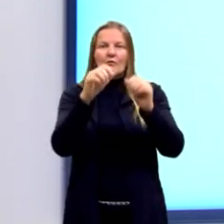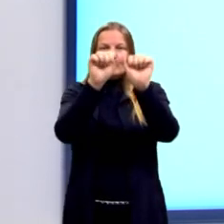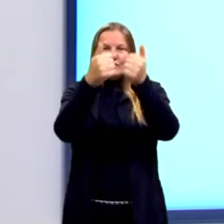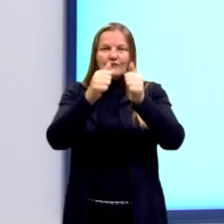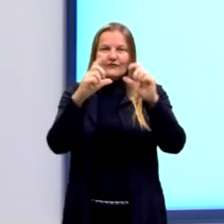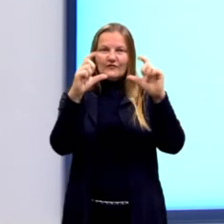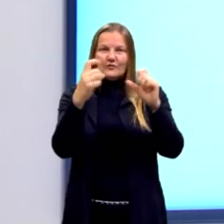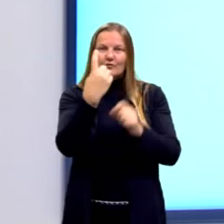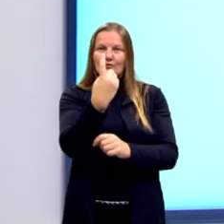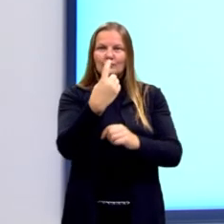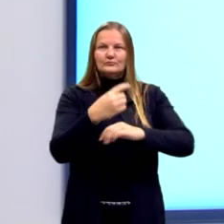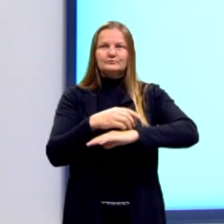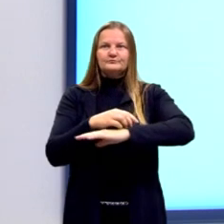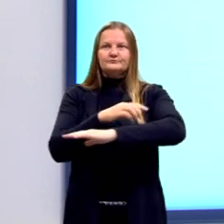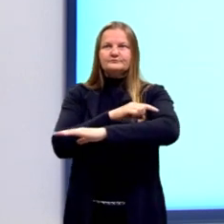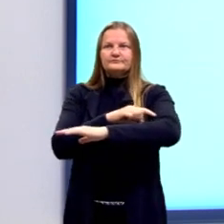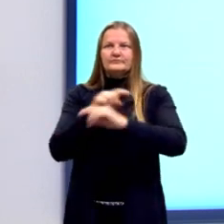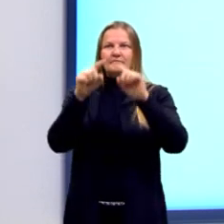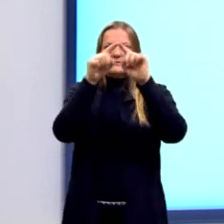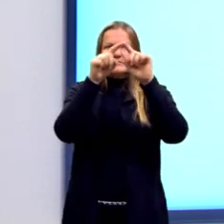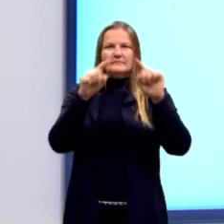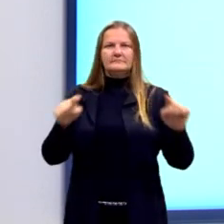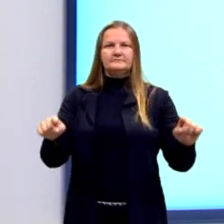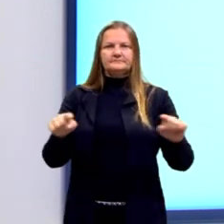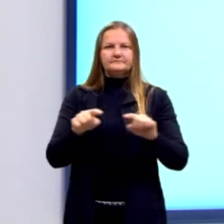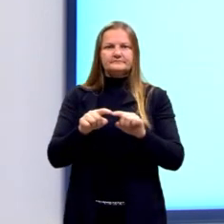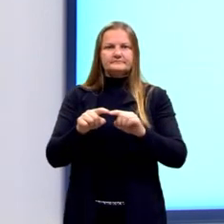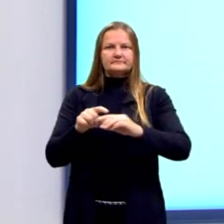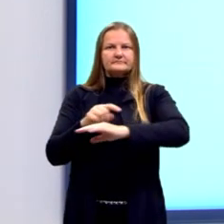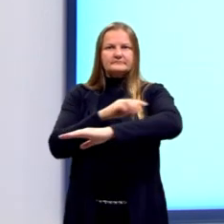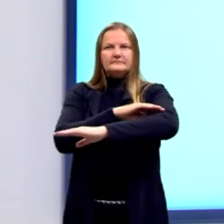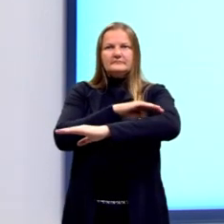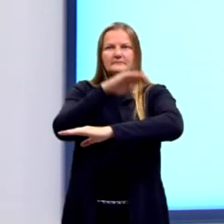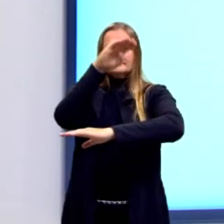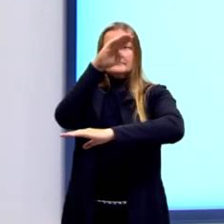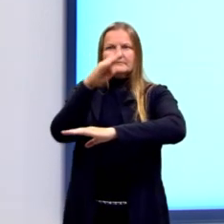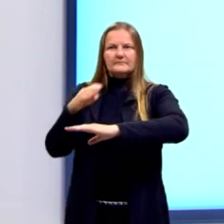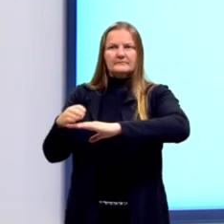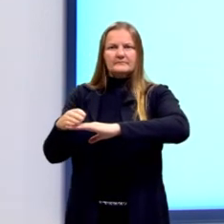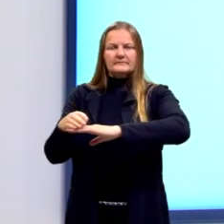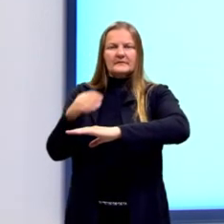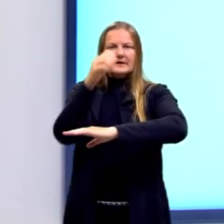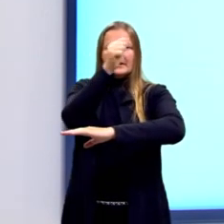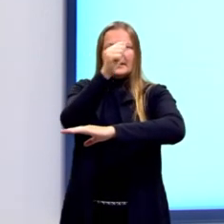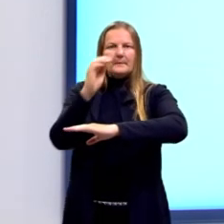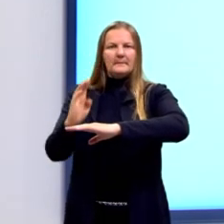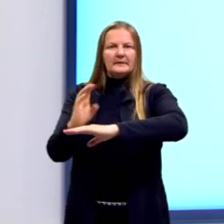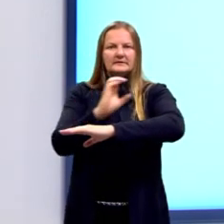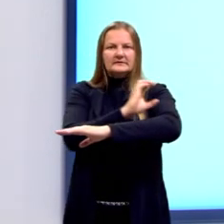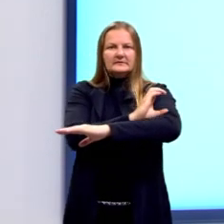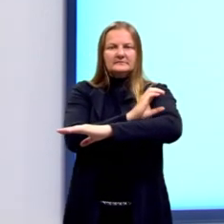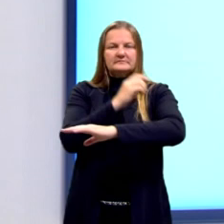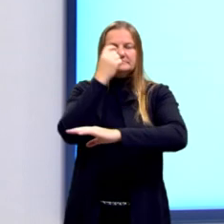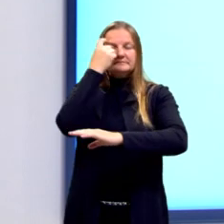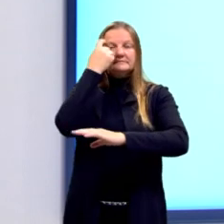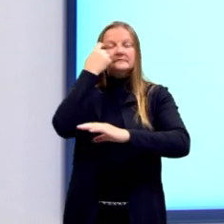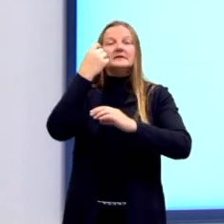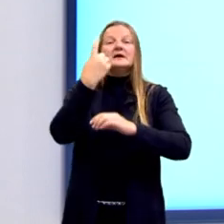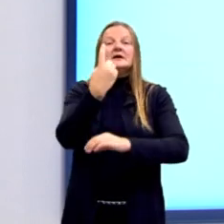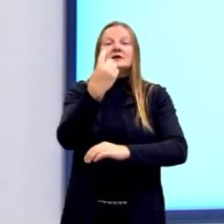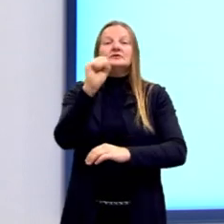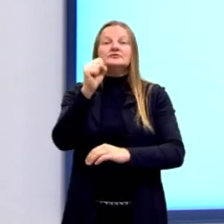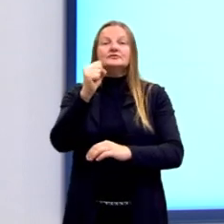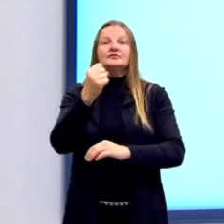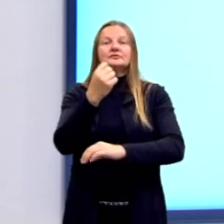aqui na figura 1, nós temos o triângulo ABC. Os lados, então, dessa figura seriam de 18,